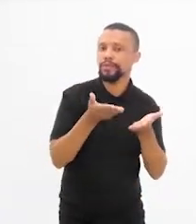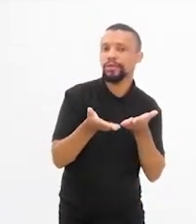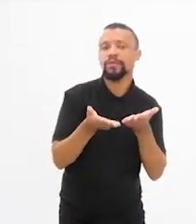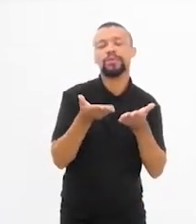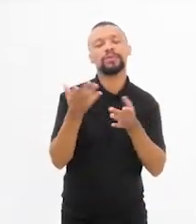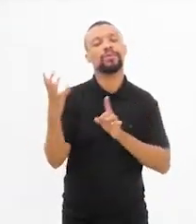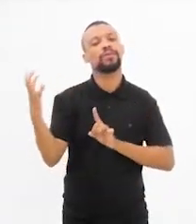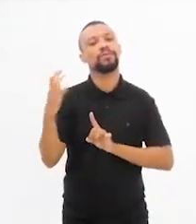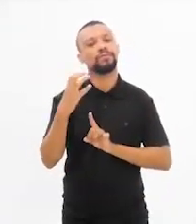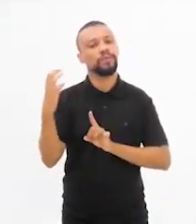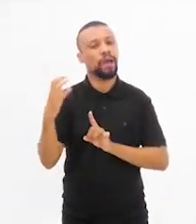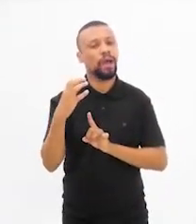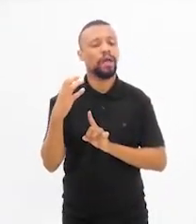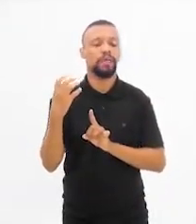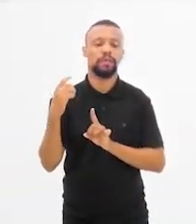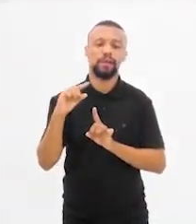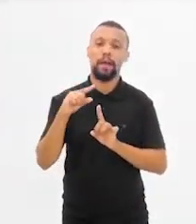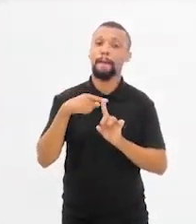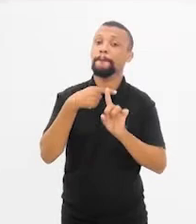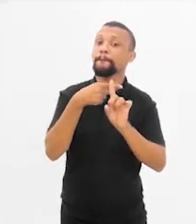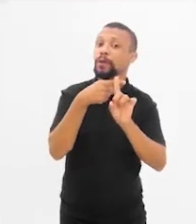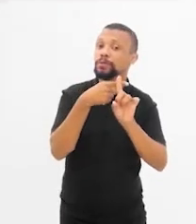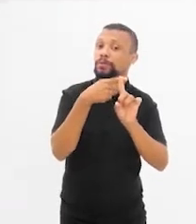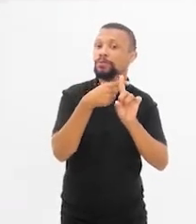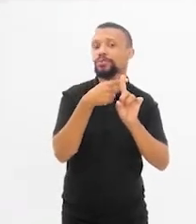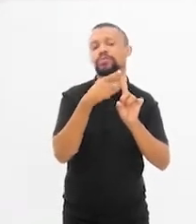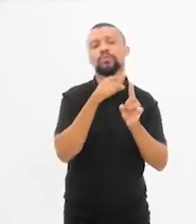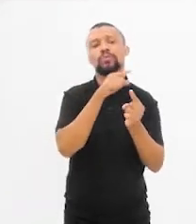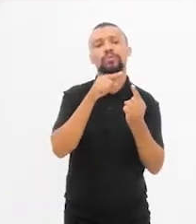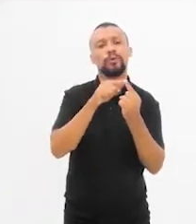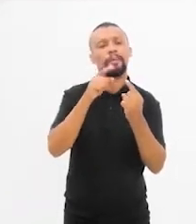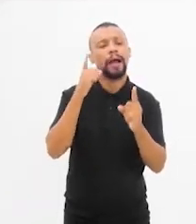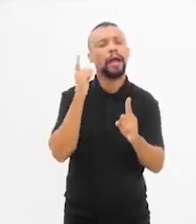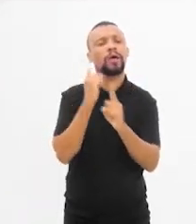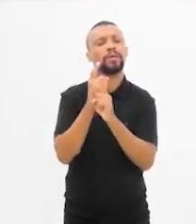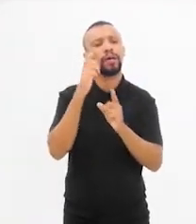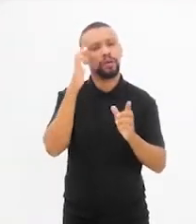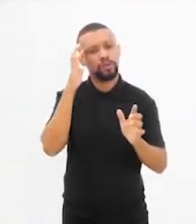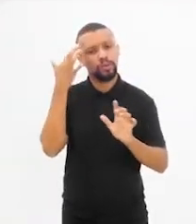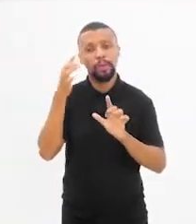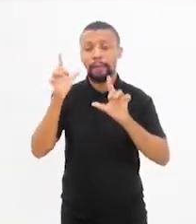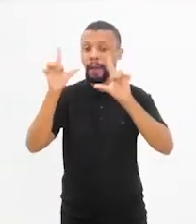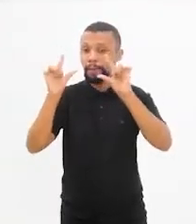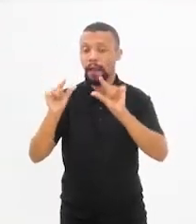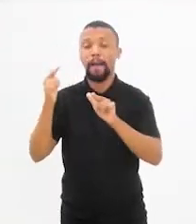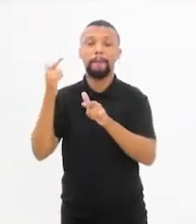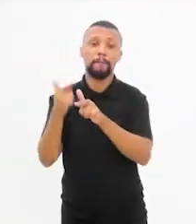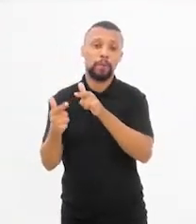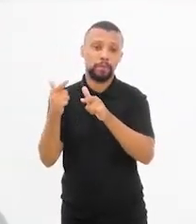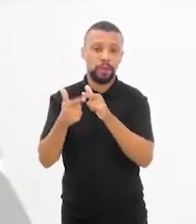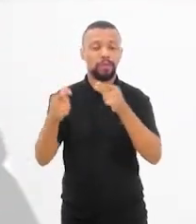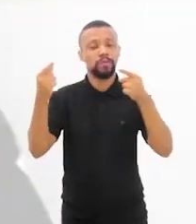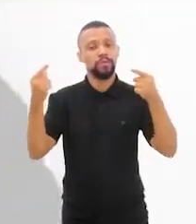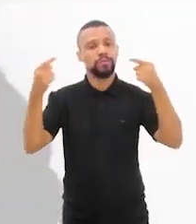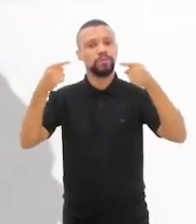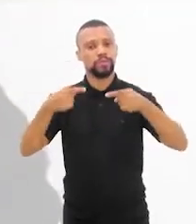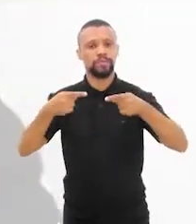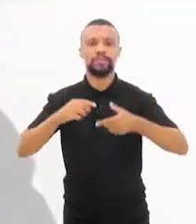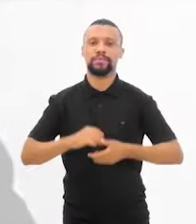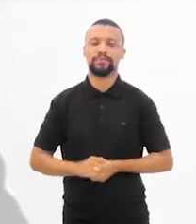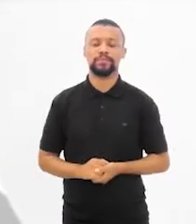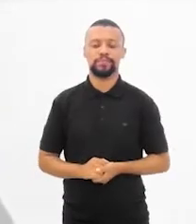minimamente positivo, se não ainda para encontrar soluções para mitigar problemas e desafios